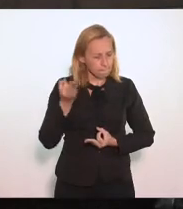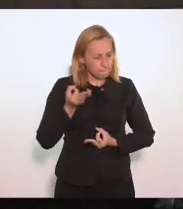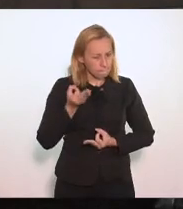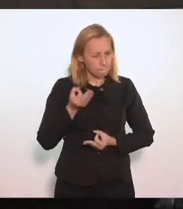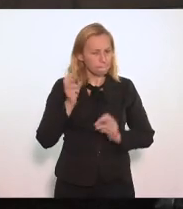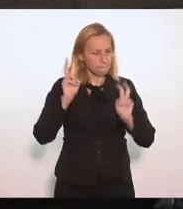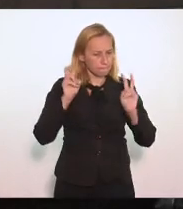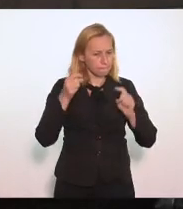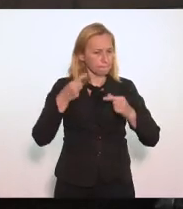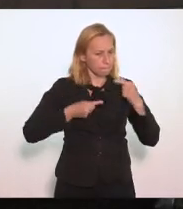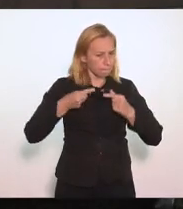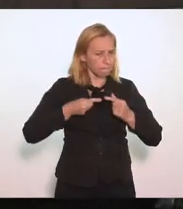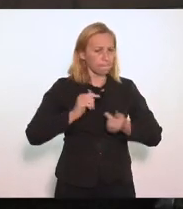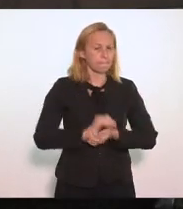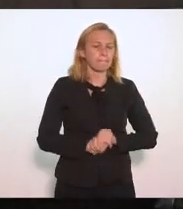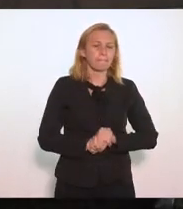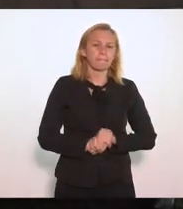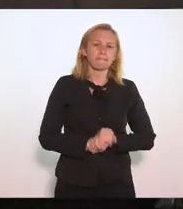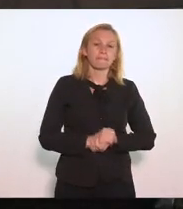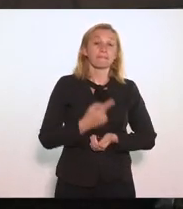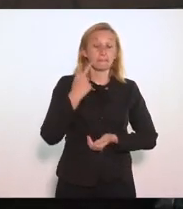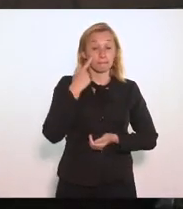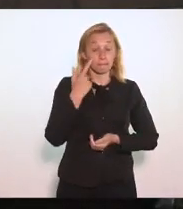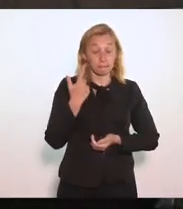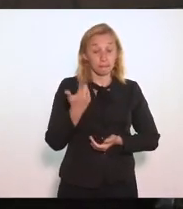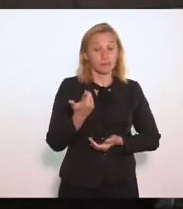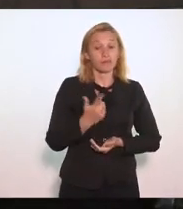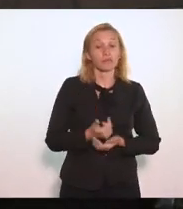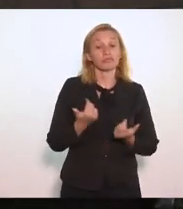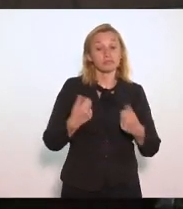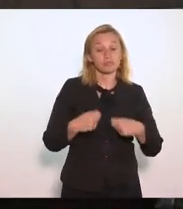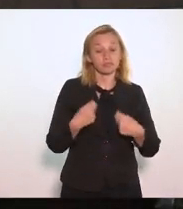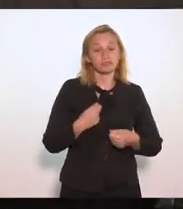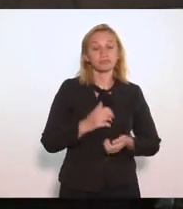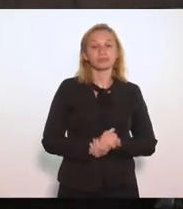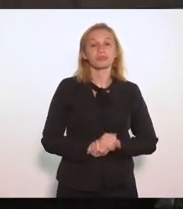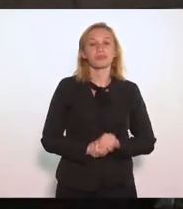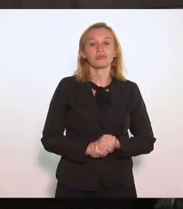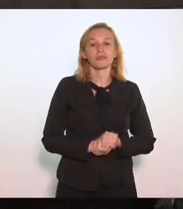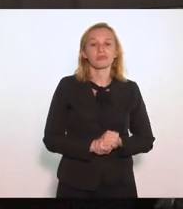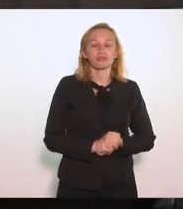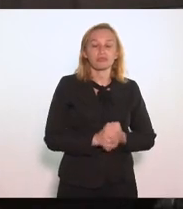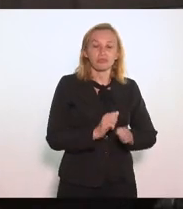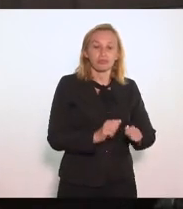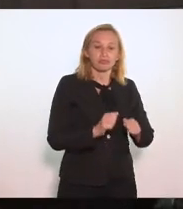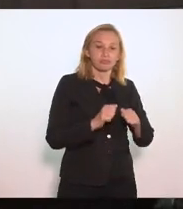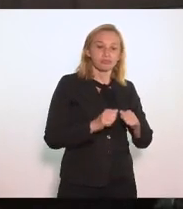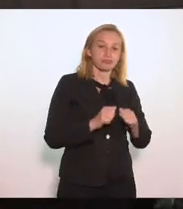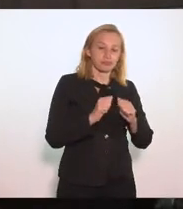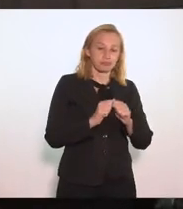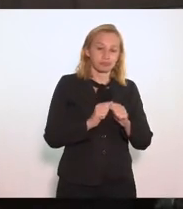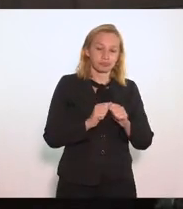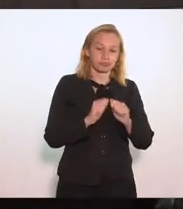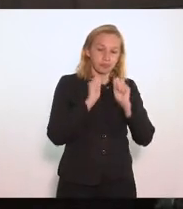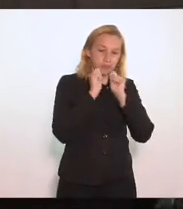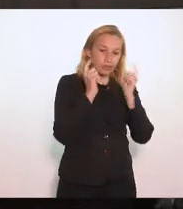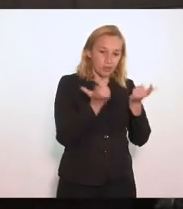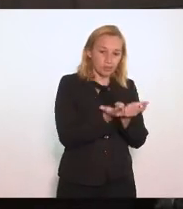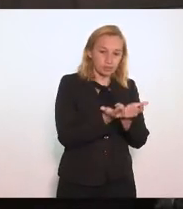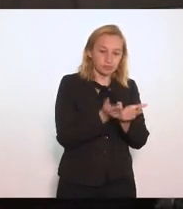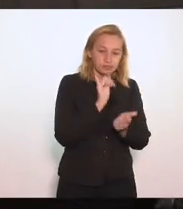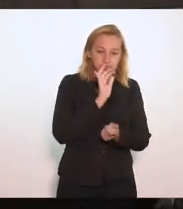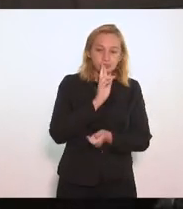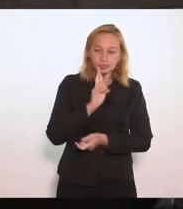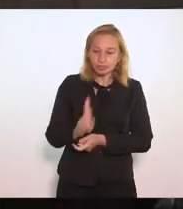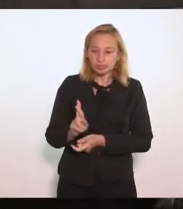Política Do ponto de vista Da necessidade Dessa Assembleia Dar uma resposta Ao governo federal